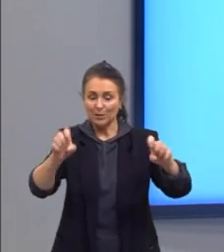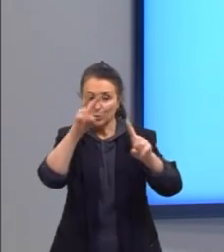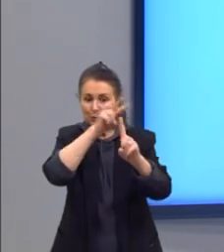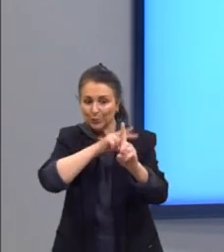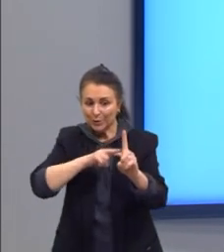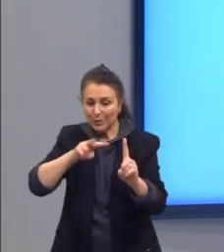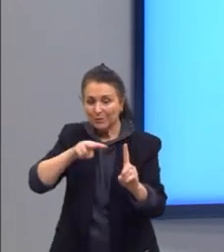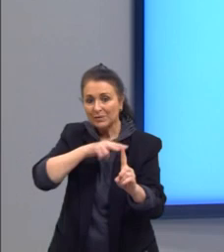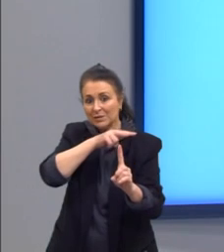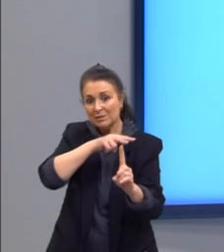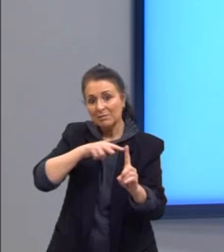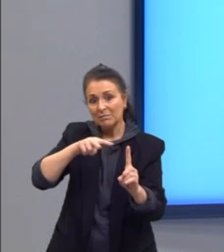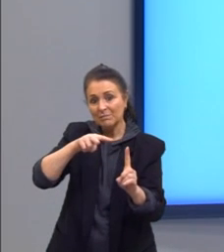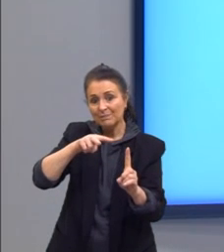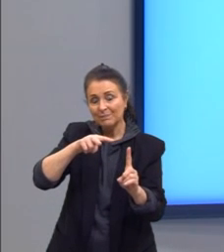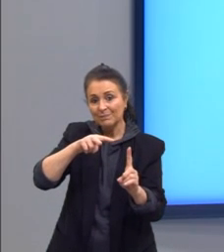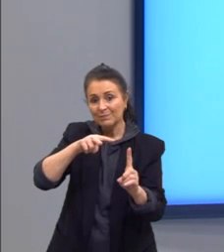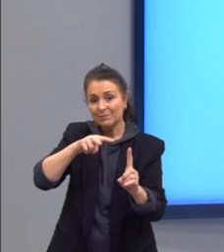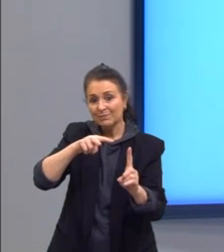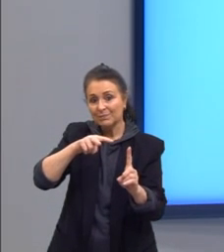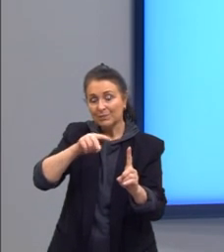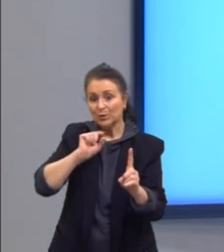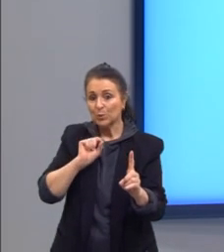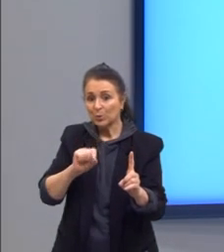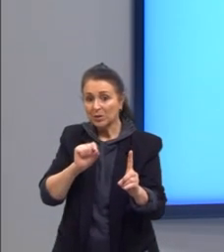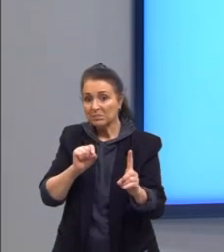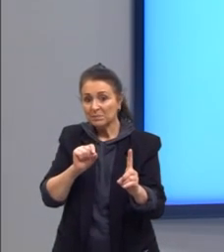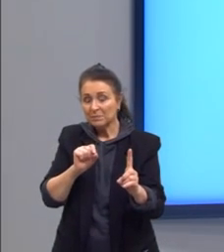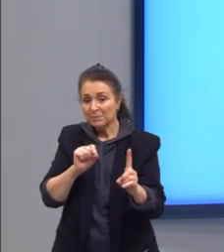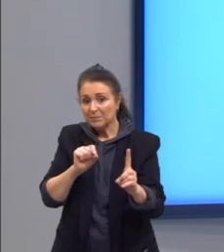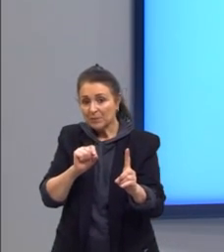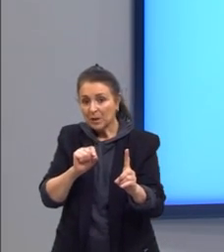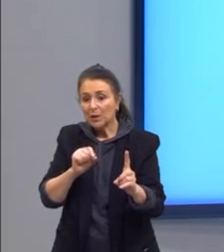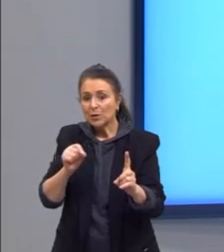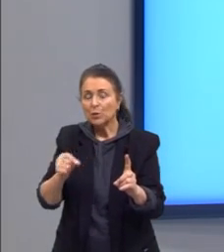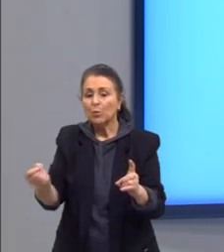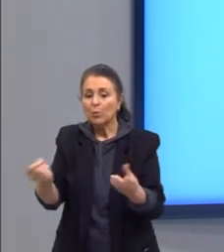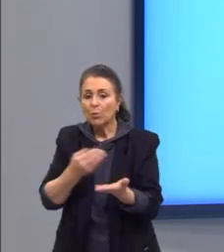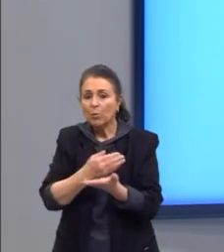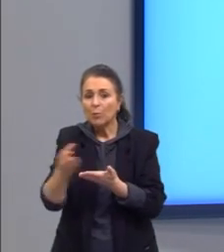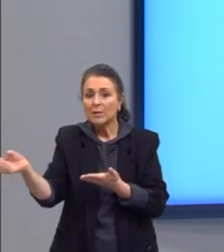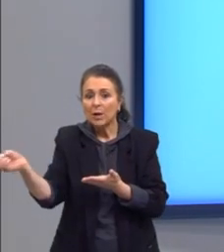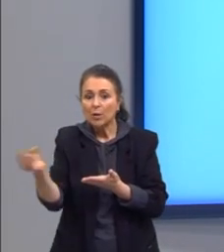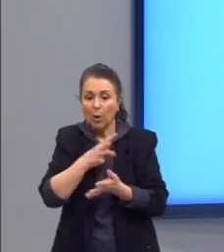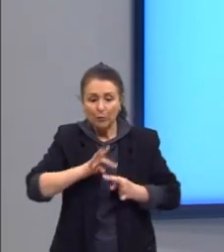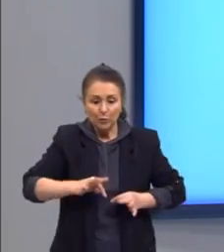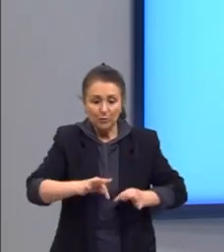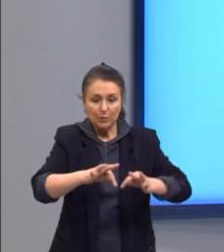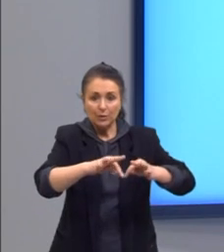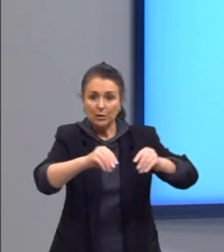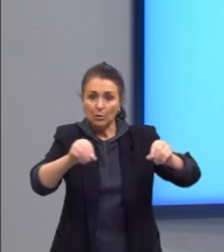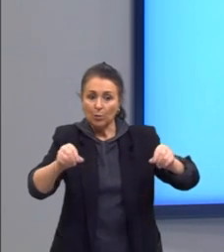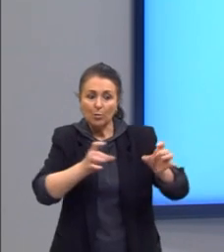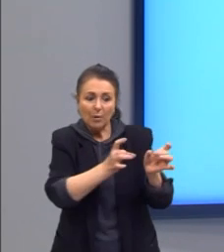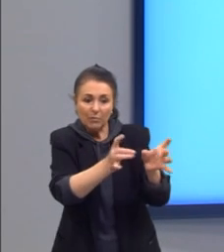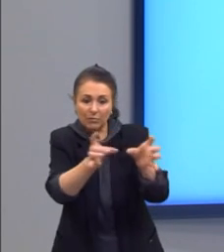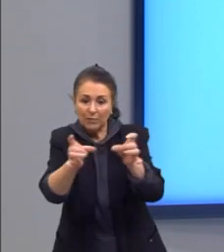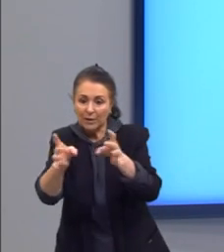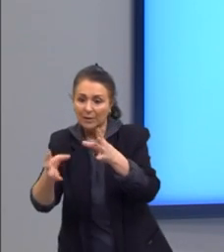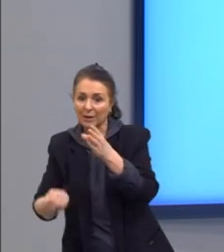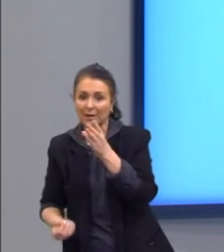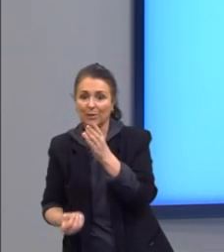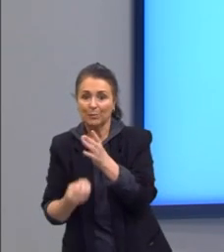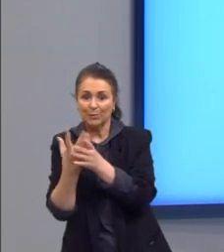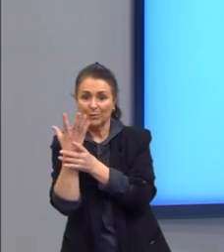de colocar ali novos territórios para poder escoar a sua produção, tá, gurizada?